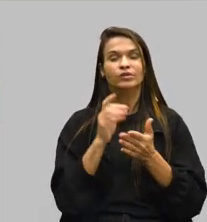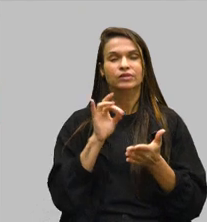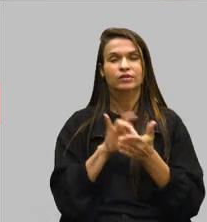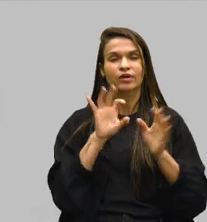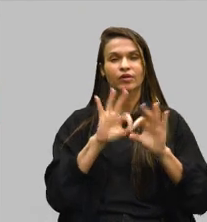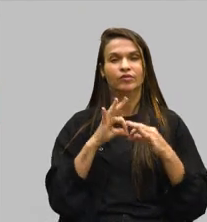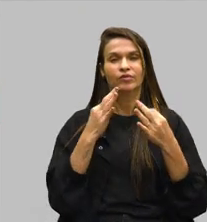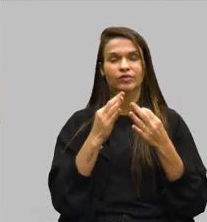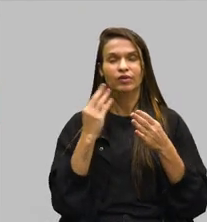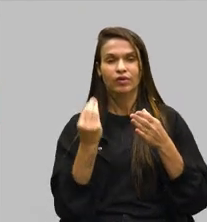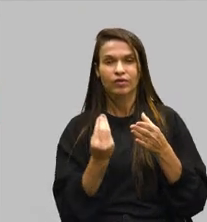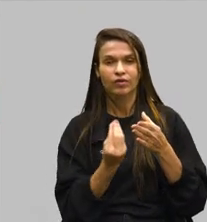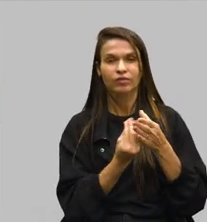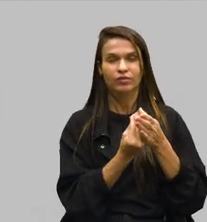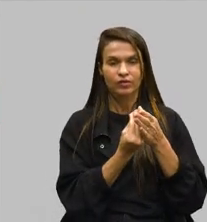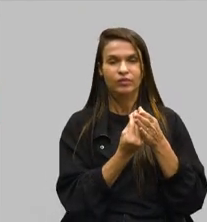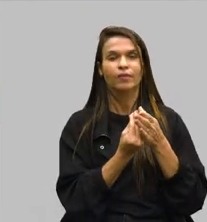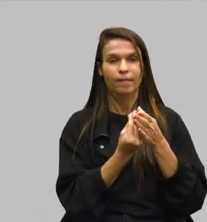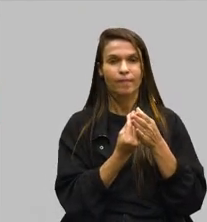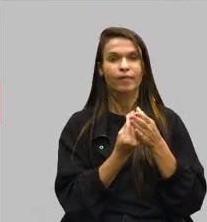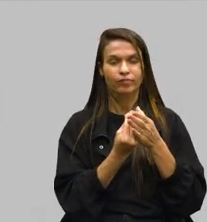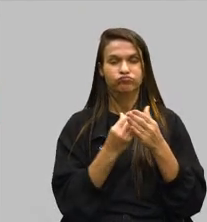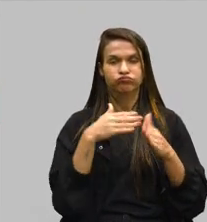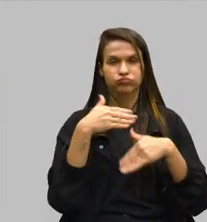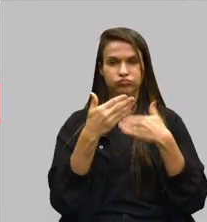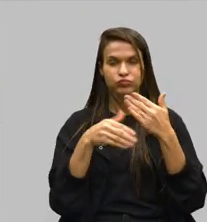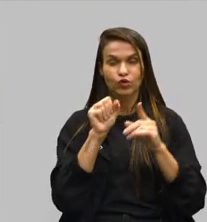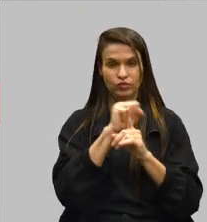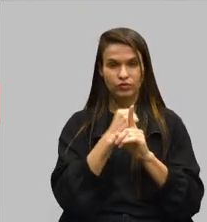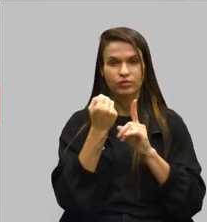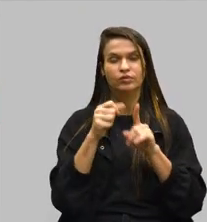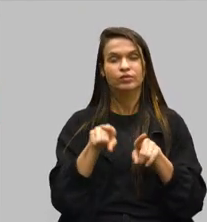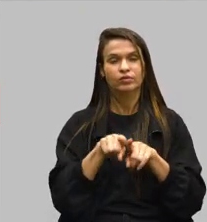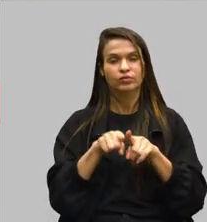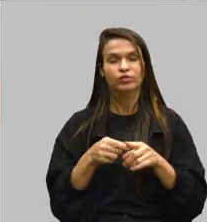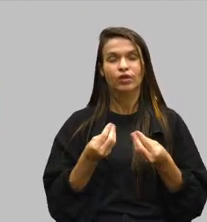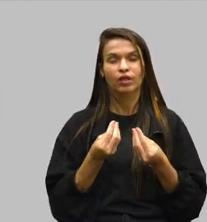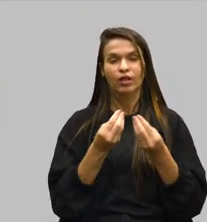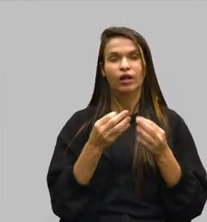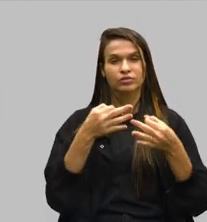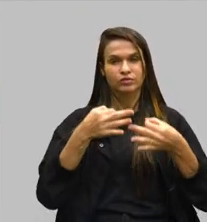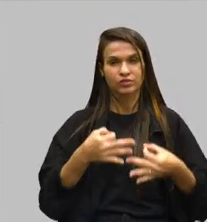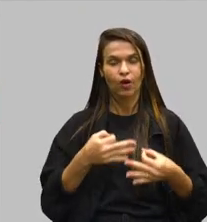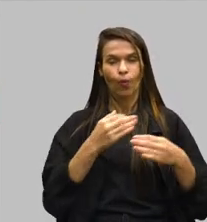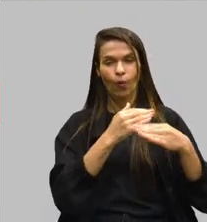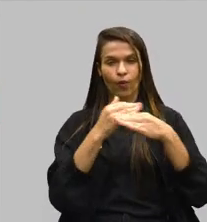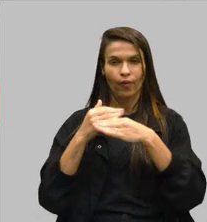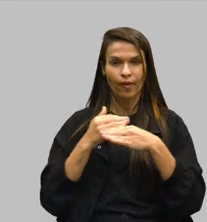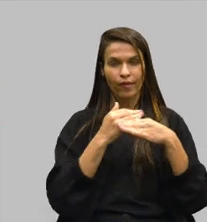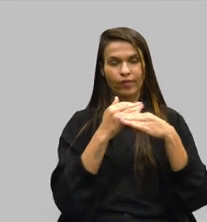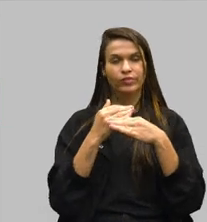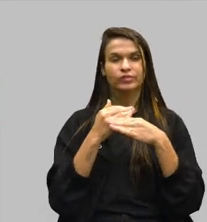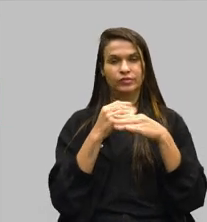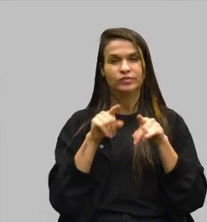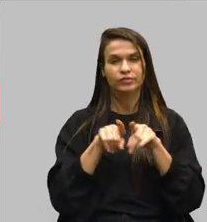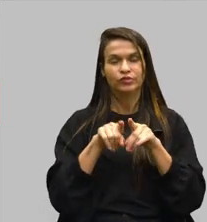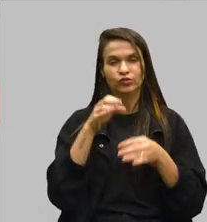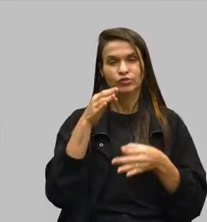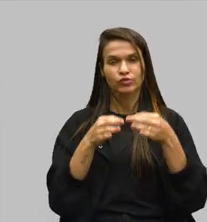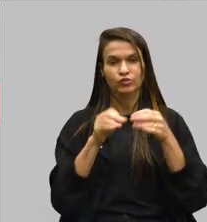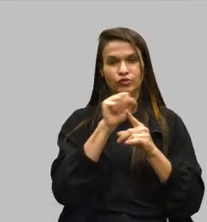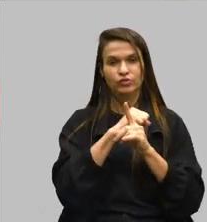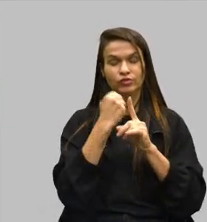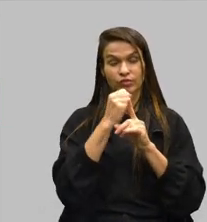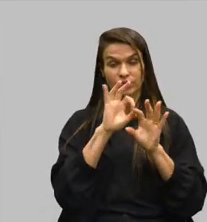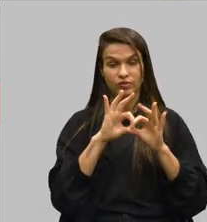incluída produtivamente e socialmente também, trazendo dignidade e igualdade também e justiça social para essas